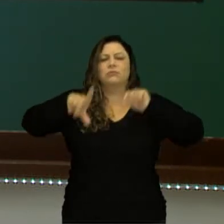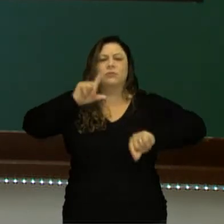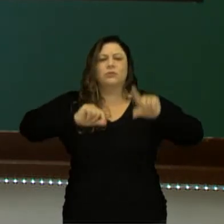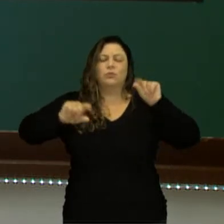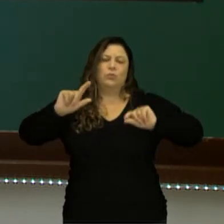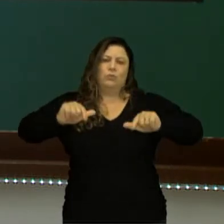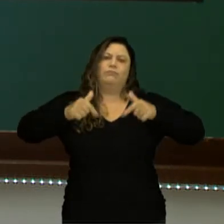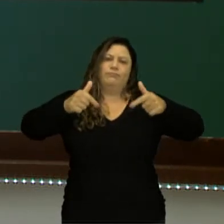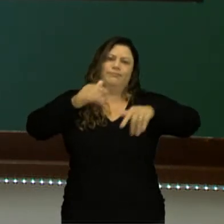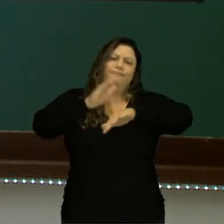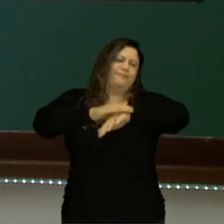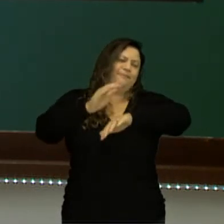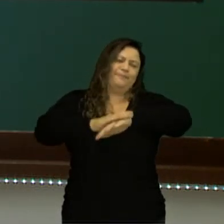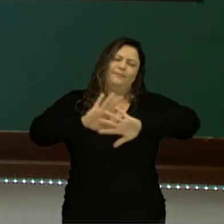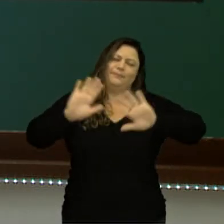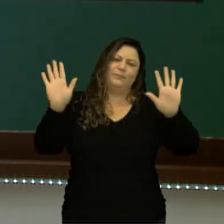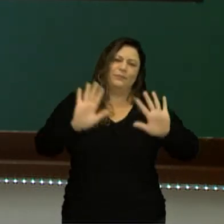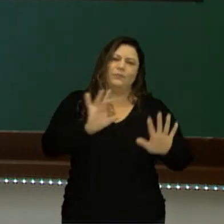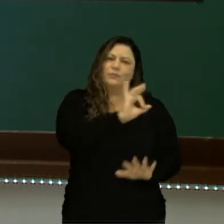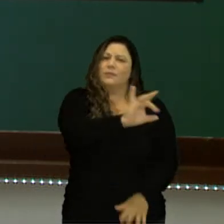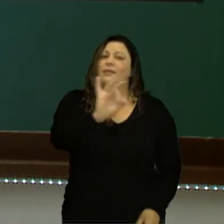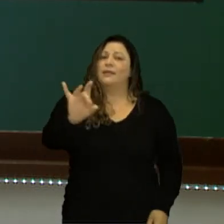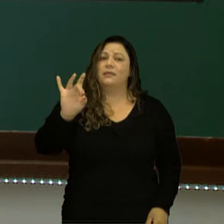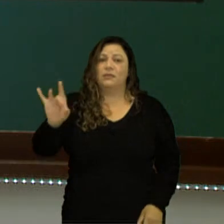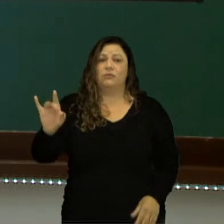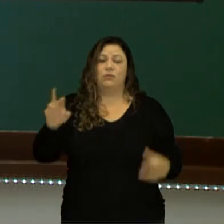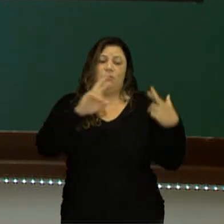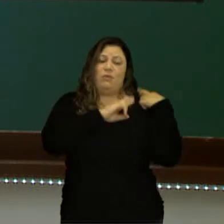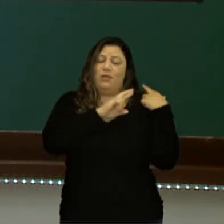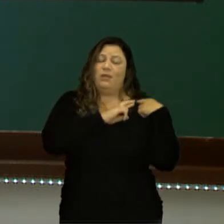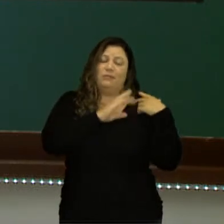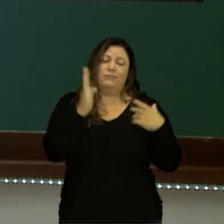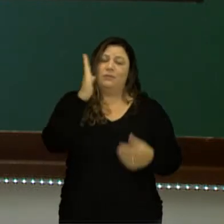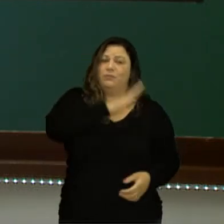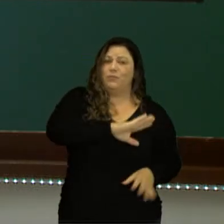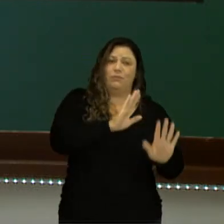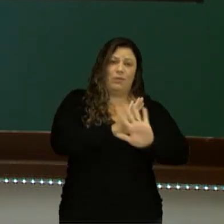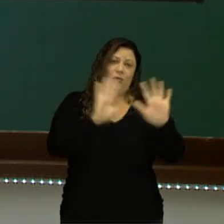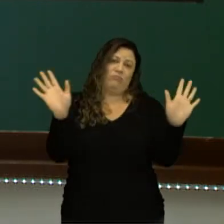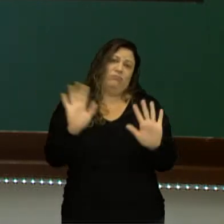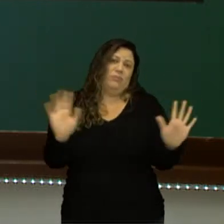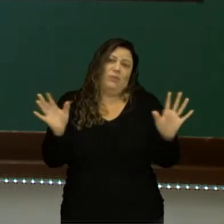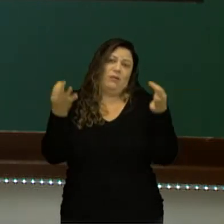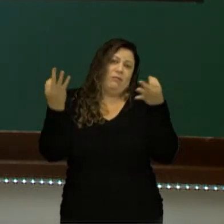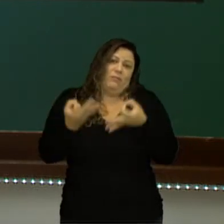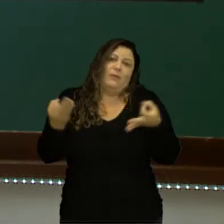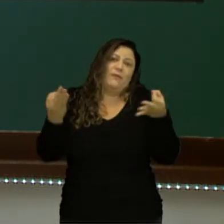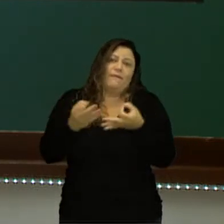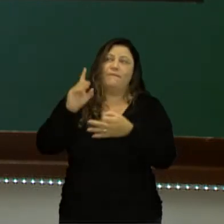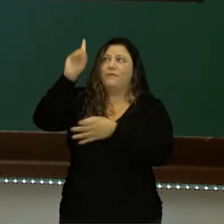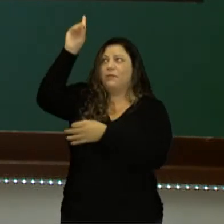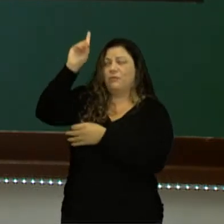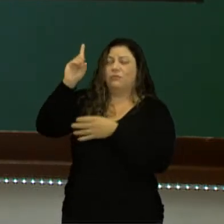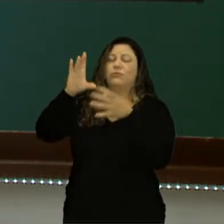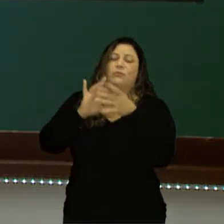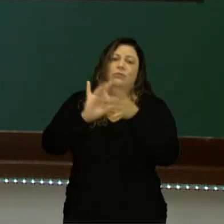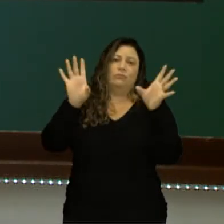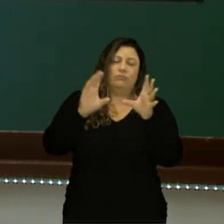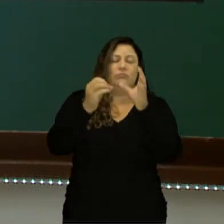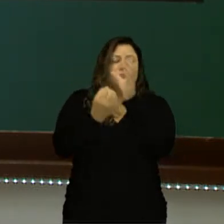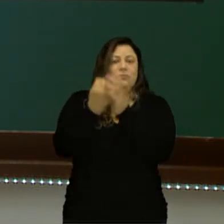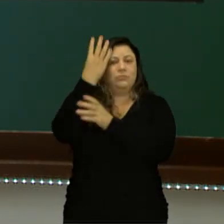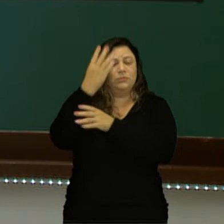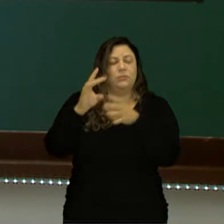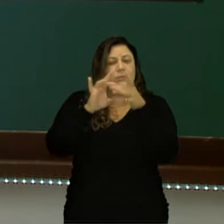agir. Essa é a ideia, então ele não é responsável pelo mal, ele na sua perfeição criou o livre-arbítrio que